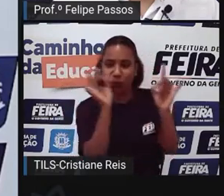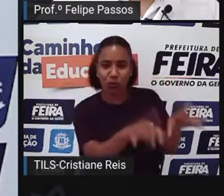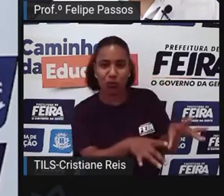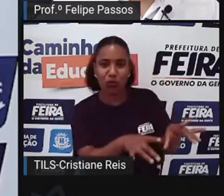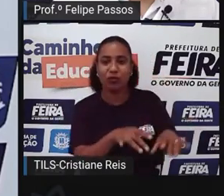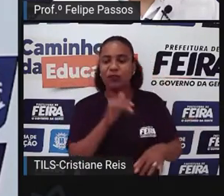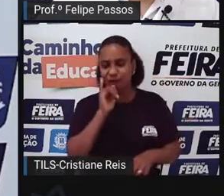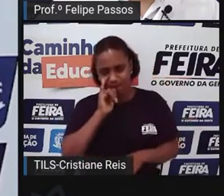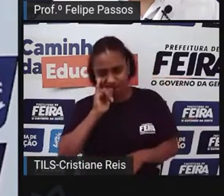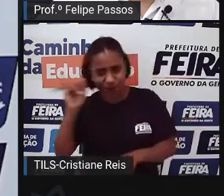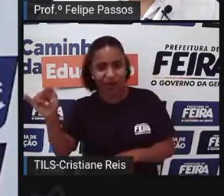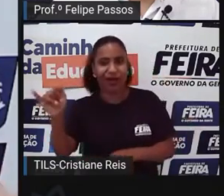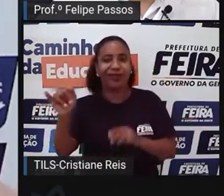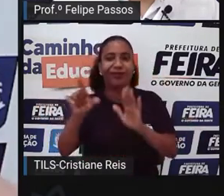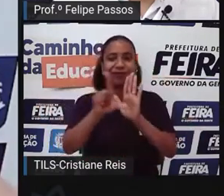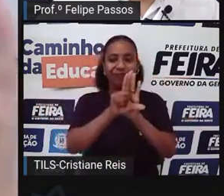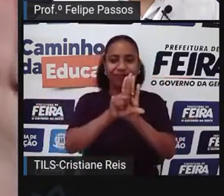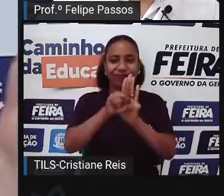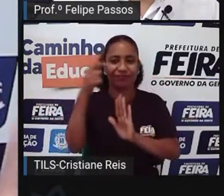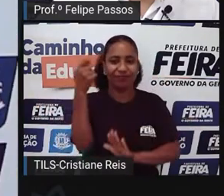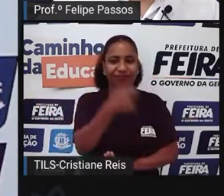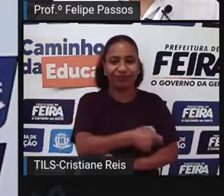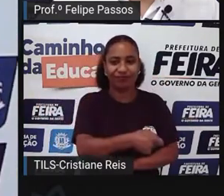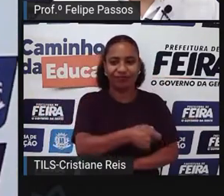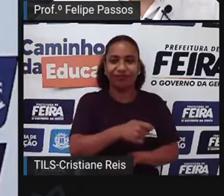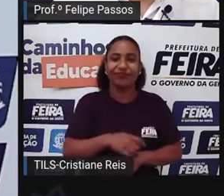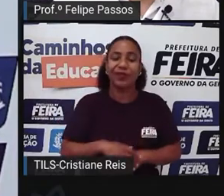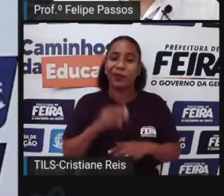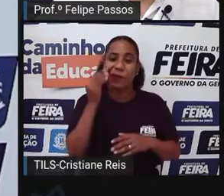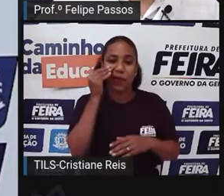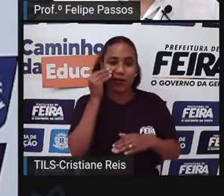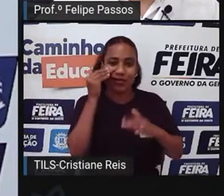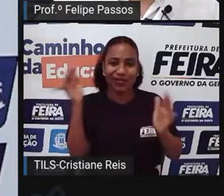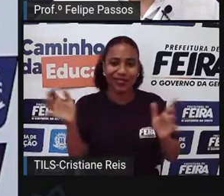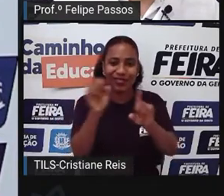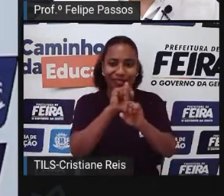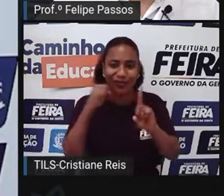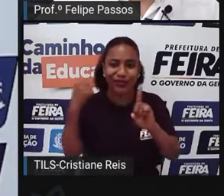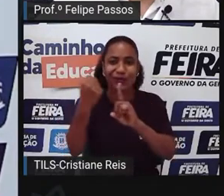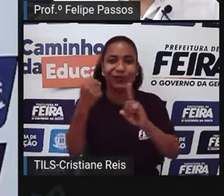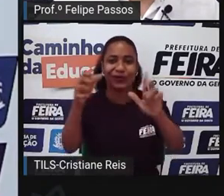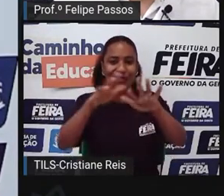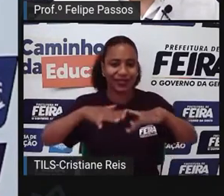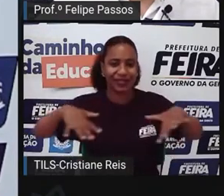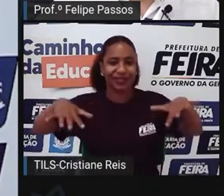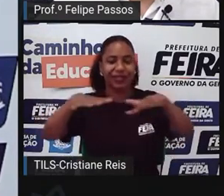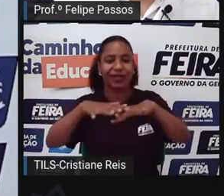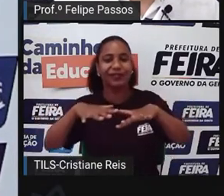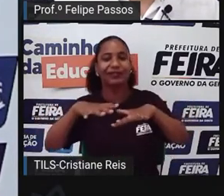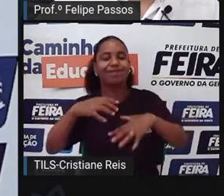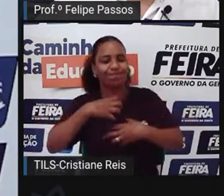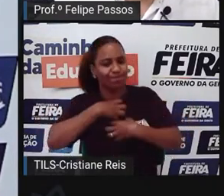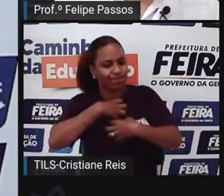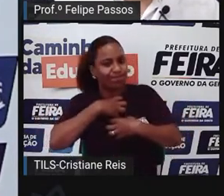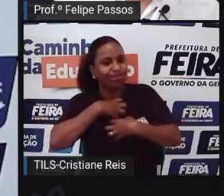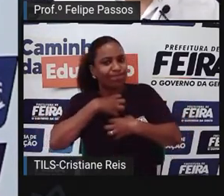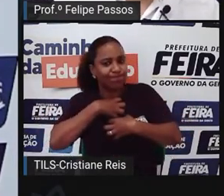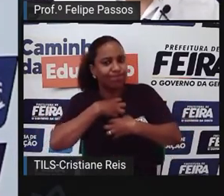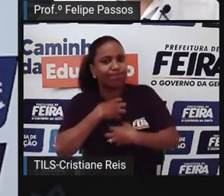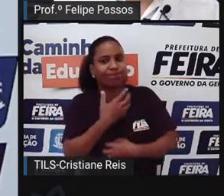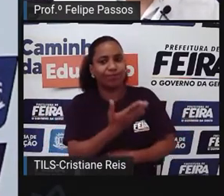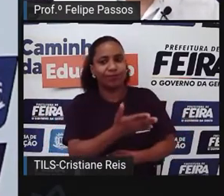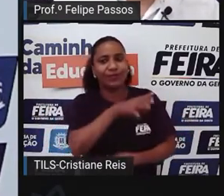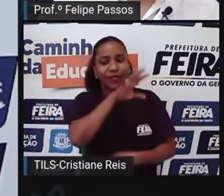tratos E isso eu entendo Que a comunidade A população Ficou mais sensível A causa Porque